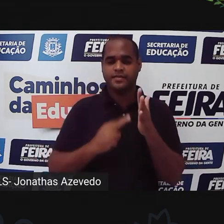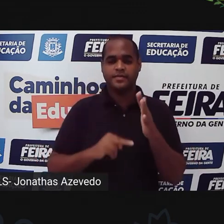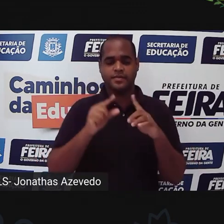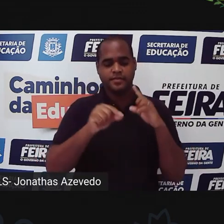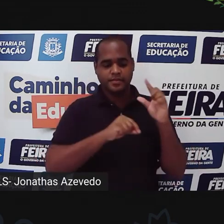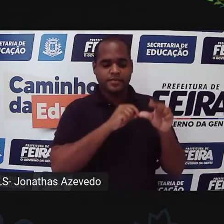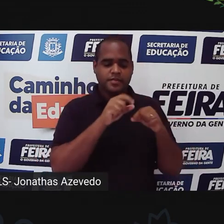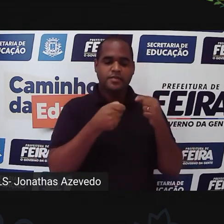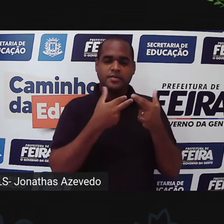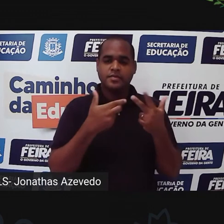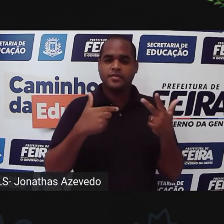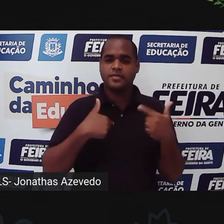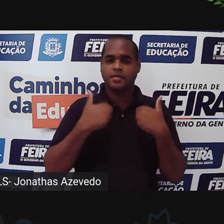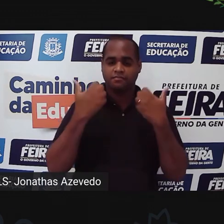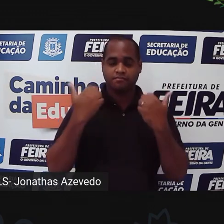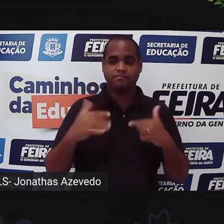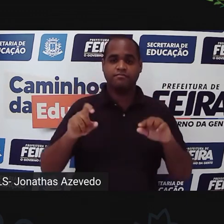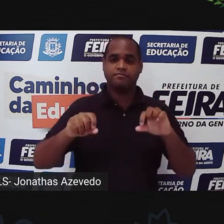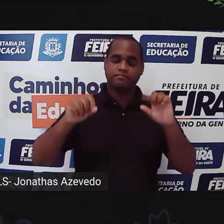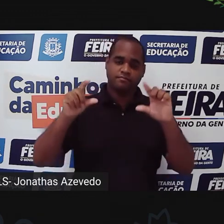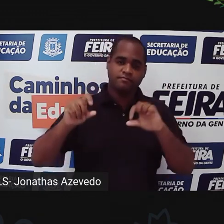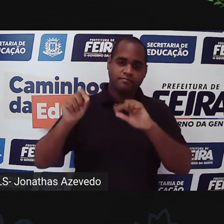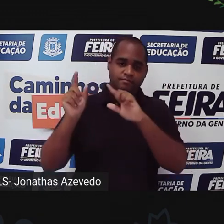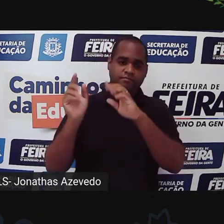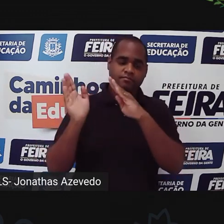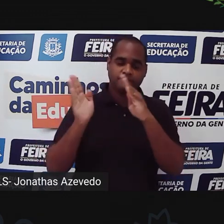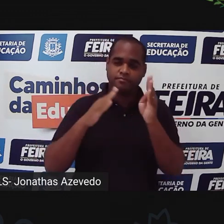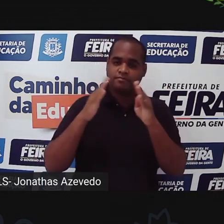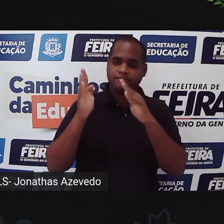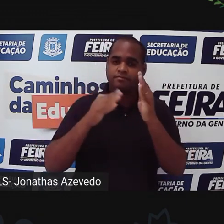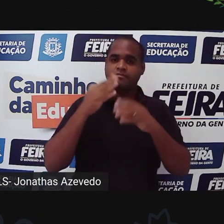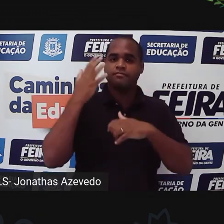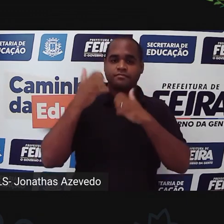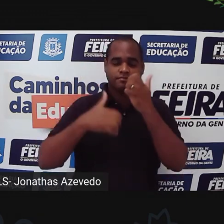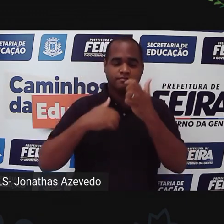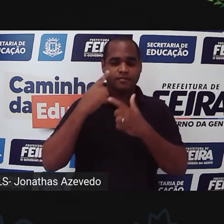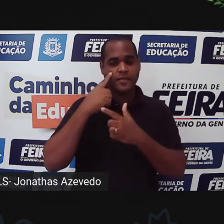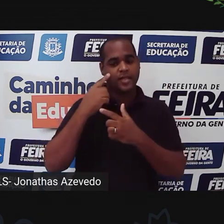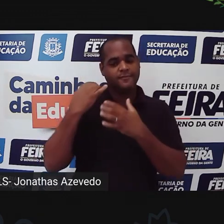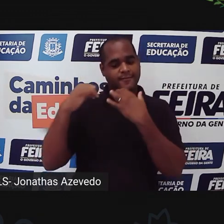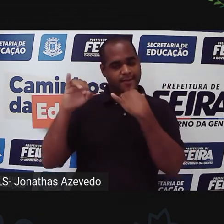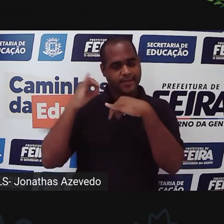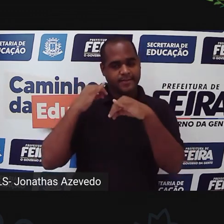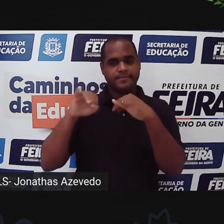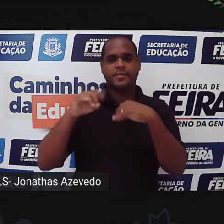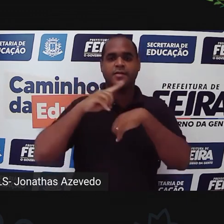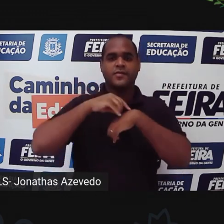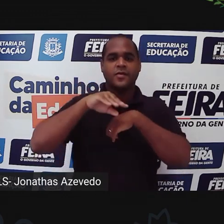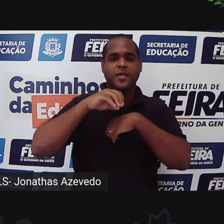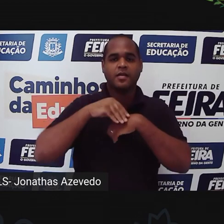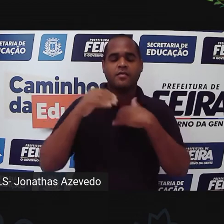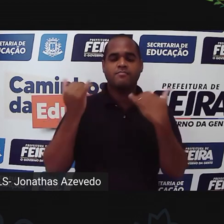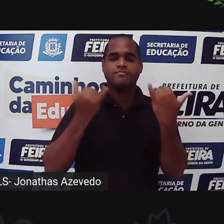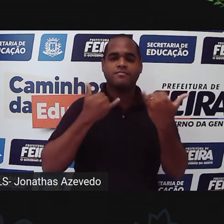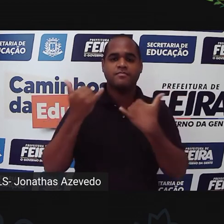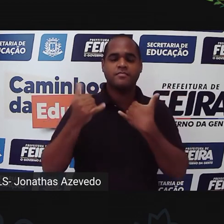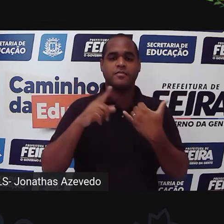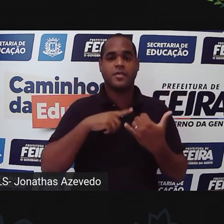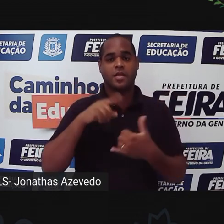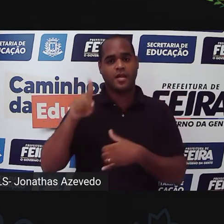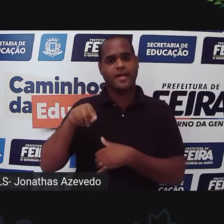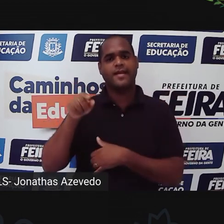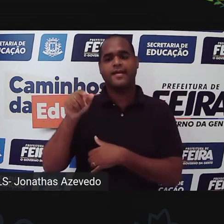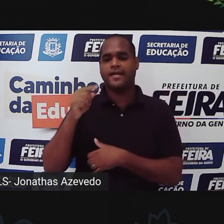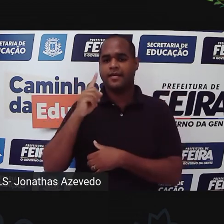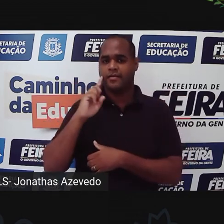a descrição da cena, as reações das personagens e omite algumas informações. Olha lá quando o defunto